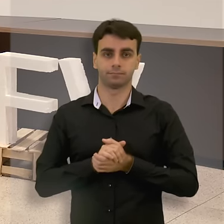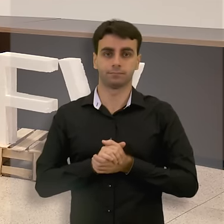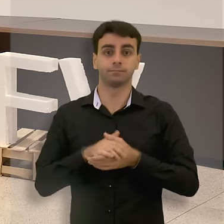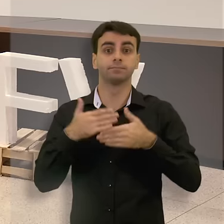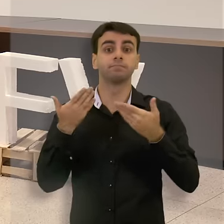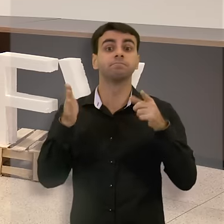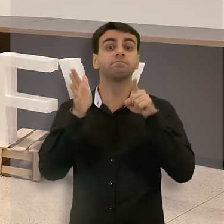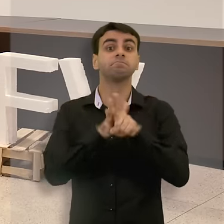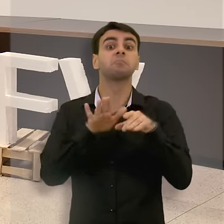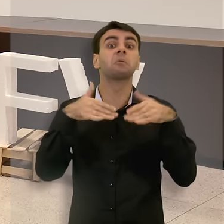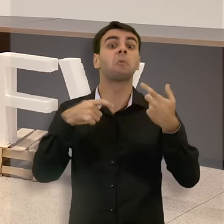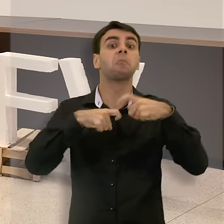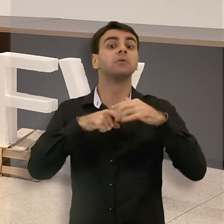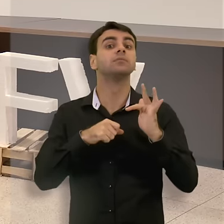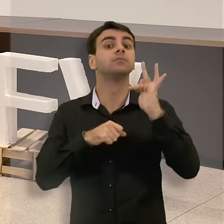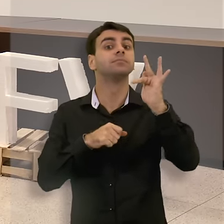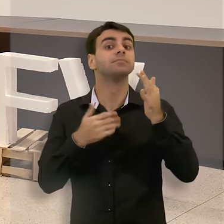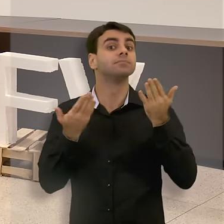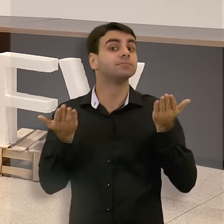Qual é a medicina do futuro?